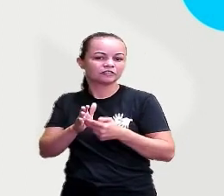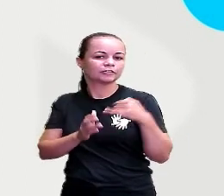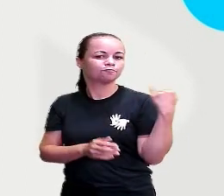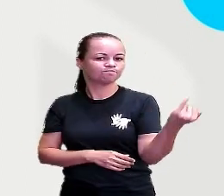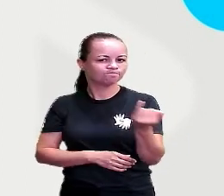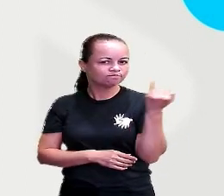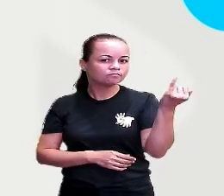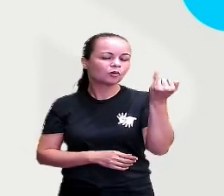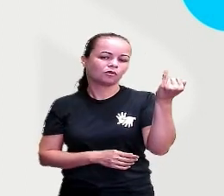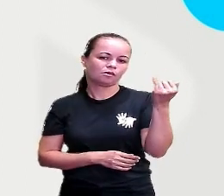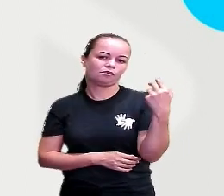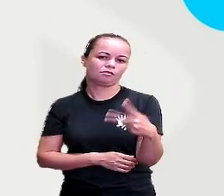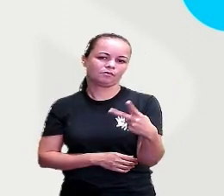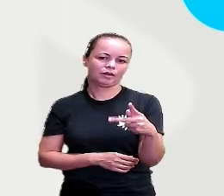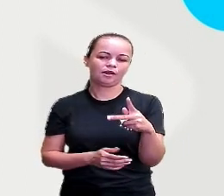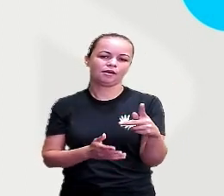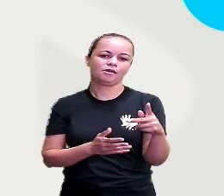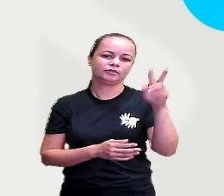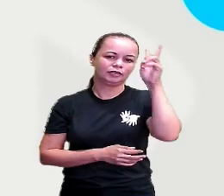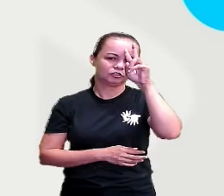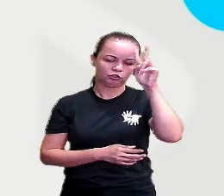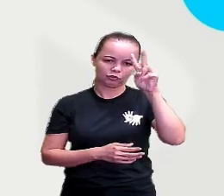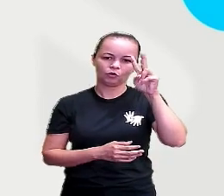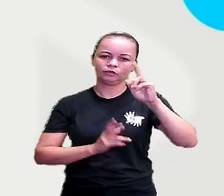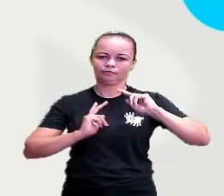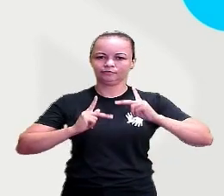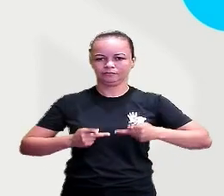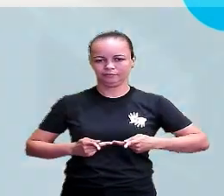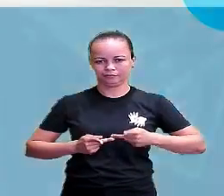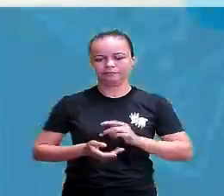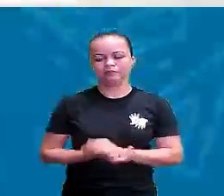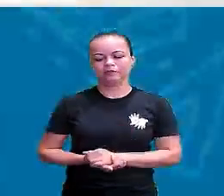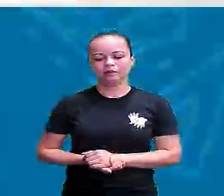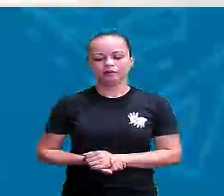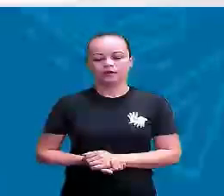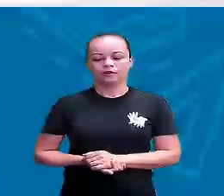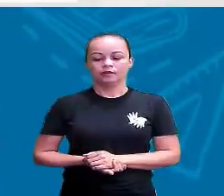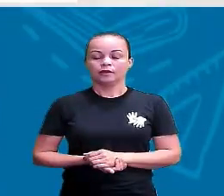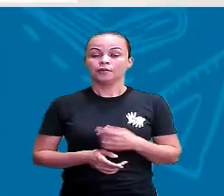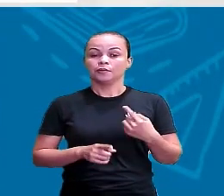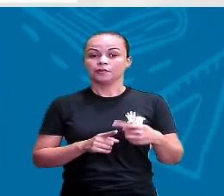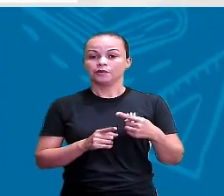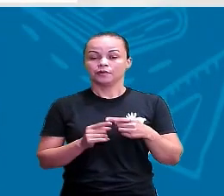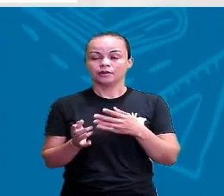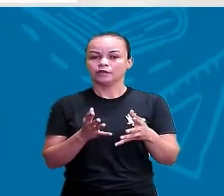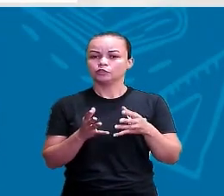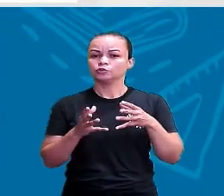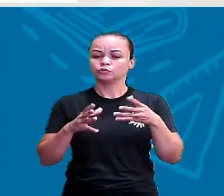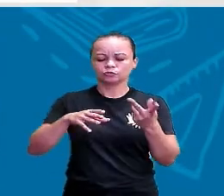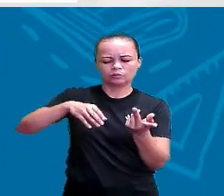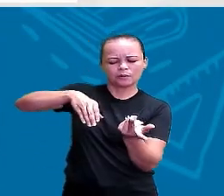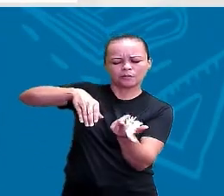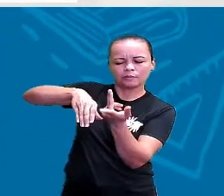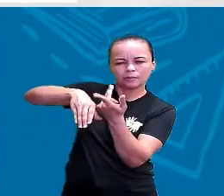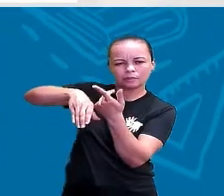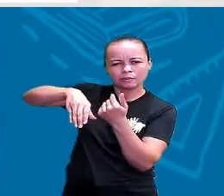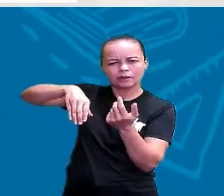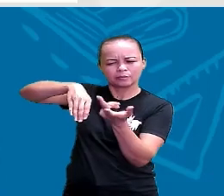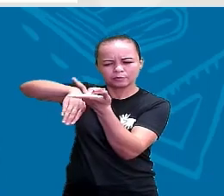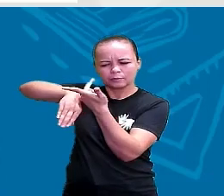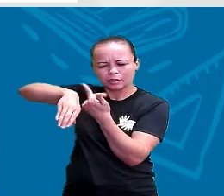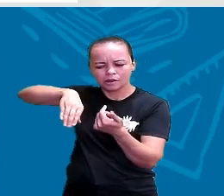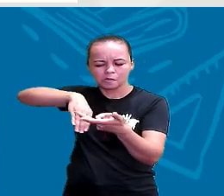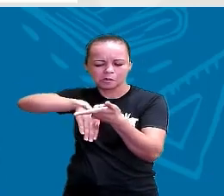para essa história da humanidade como um todo. Porque tudo eles representavam ali naquelas pinturas, inclusive